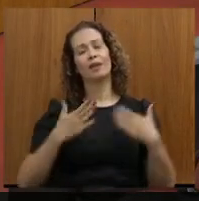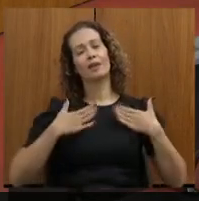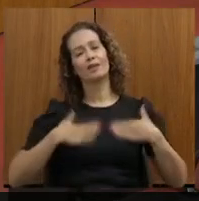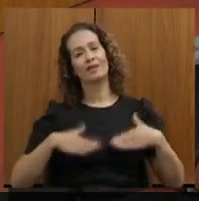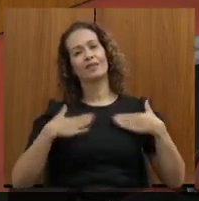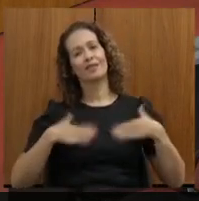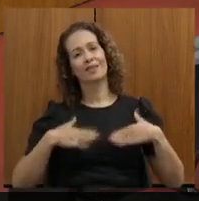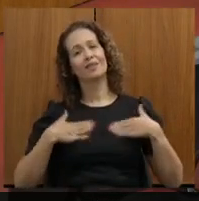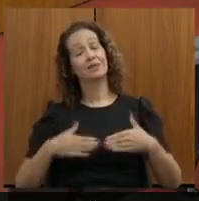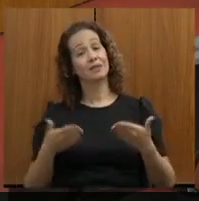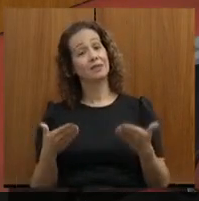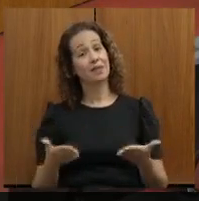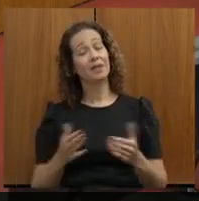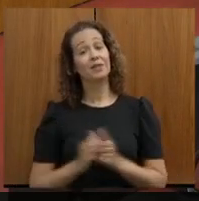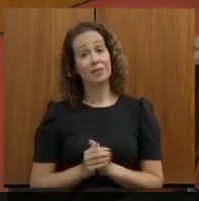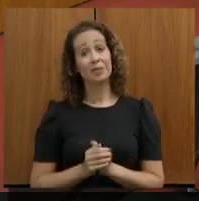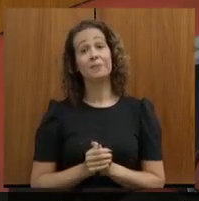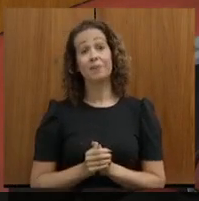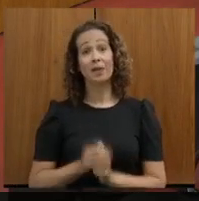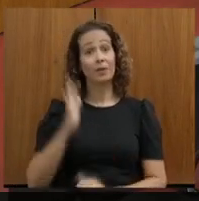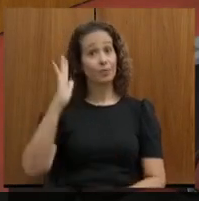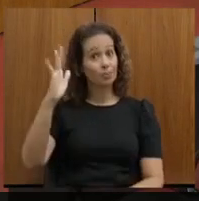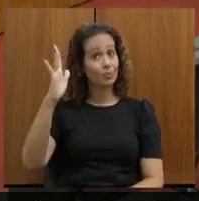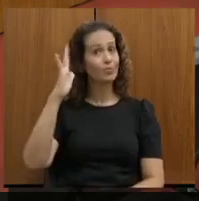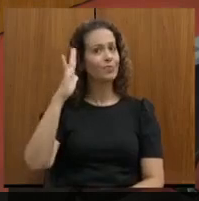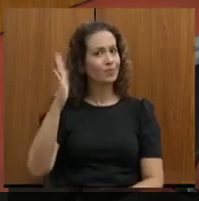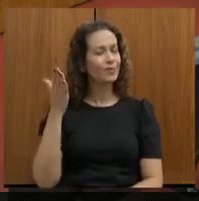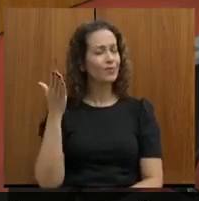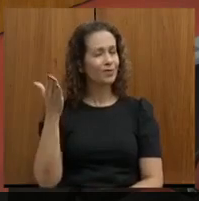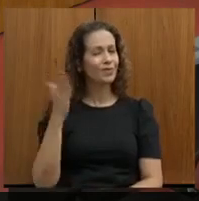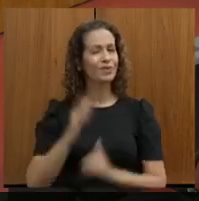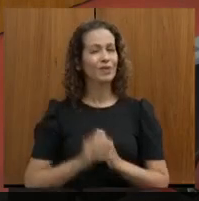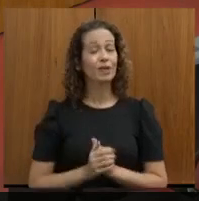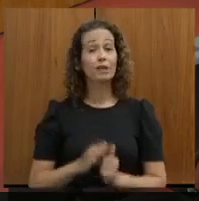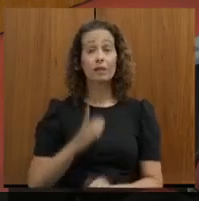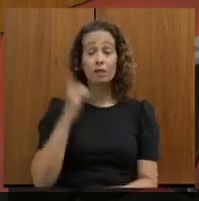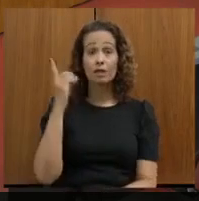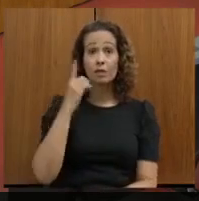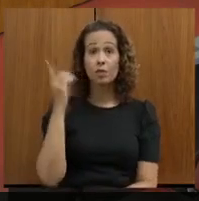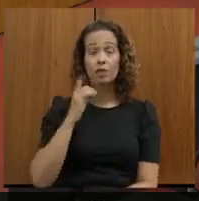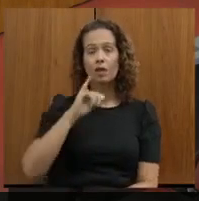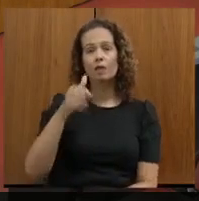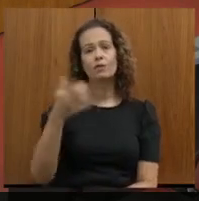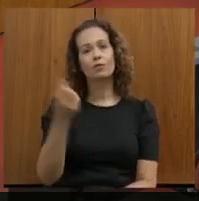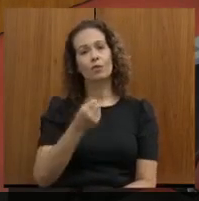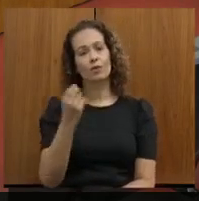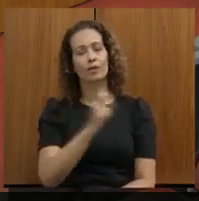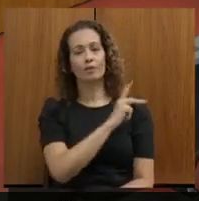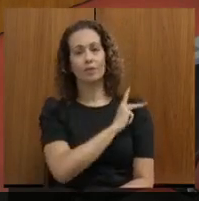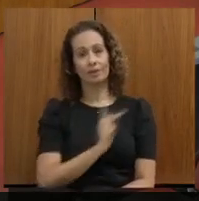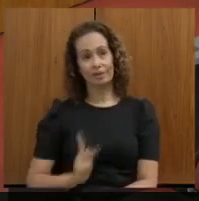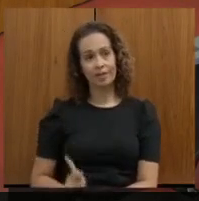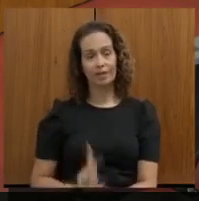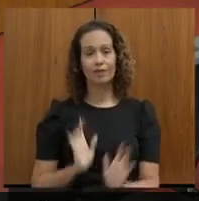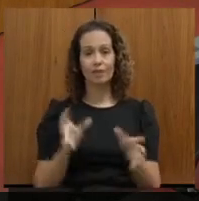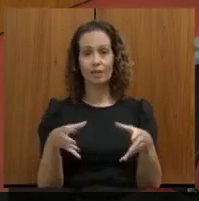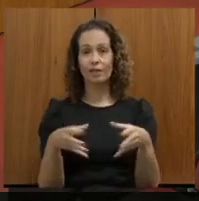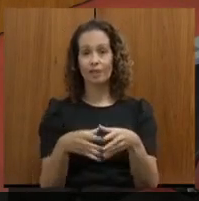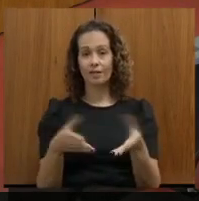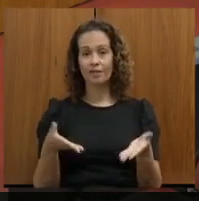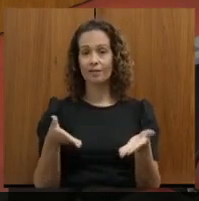descansadas. É um grande sonho. E o deputado João Leite, que preside essa comissão,